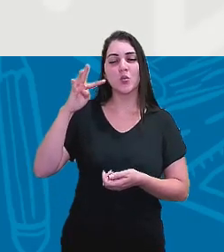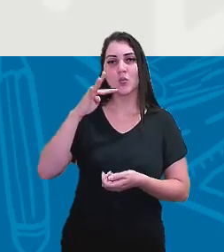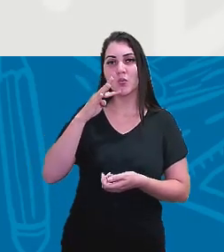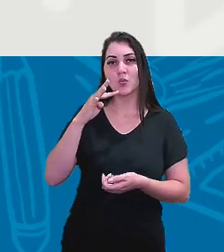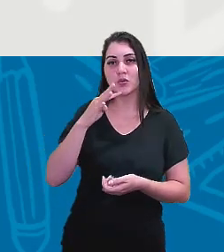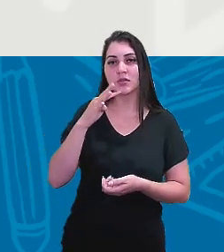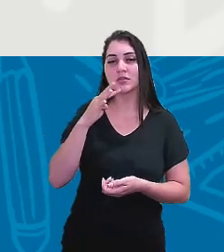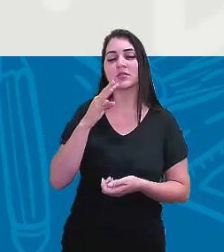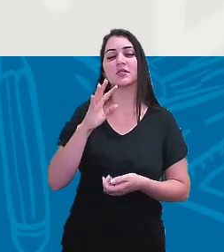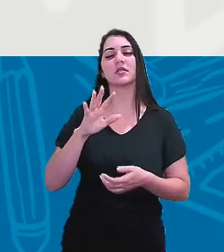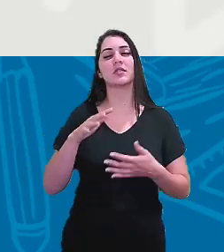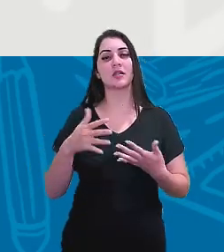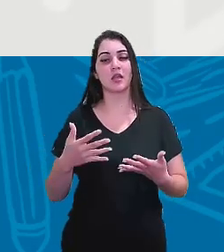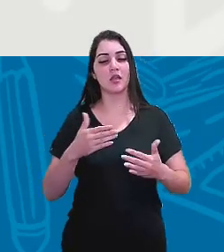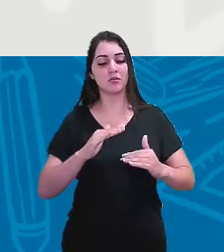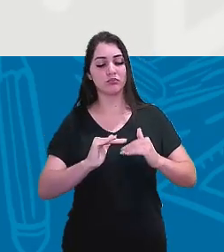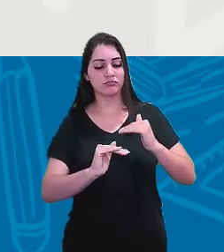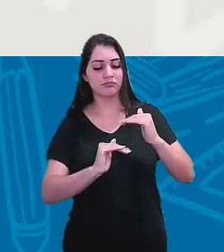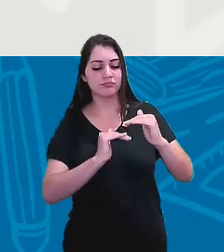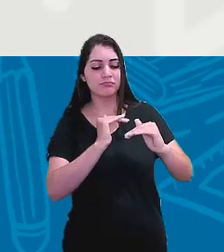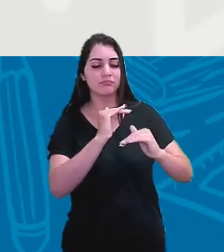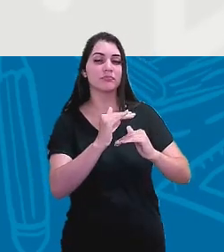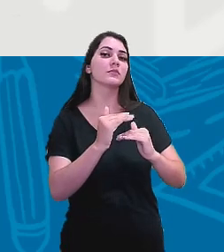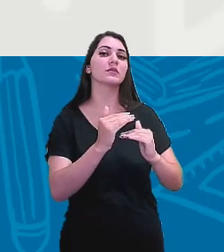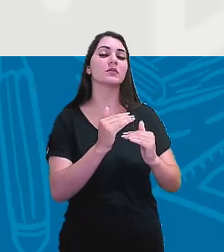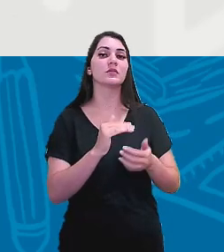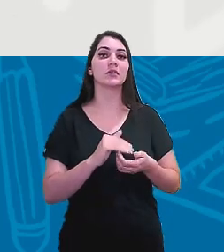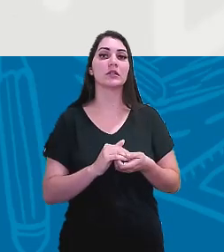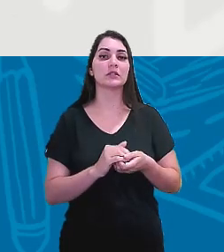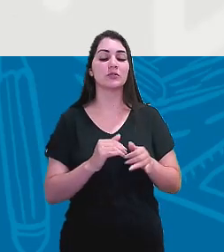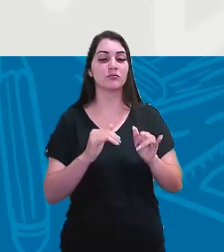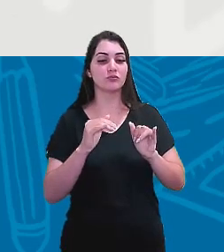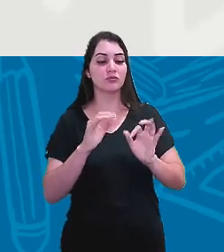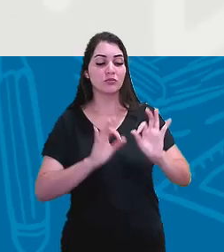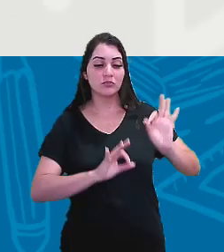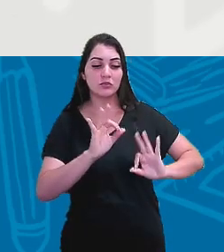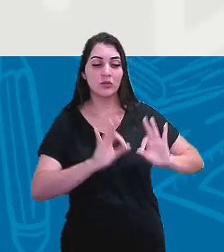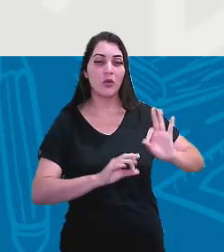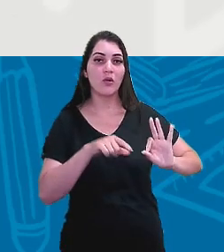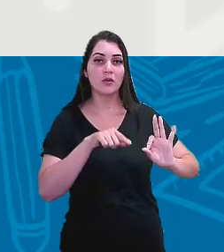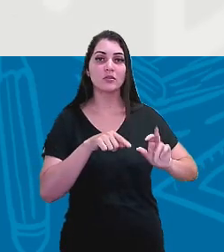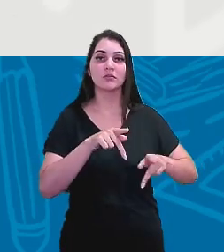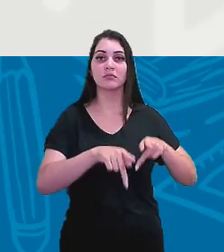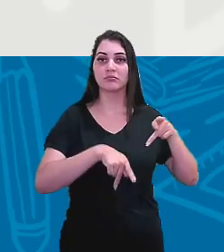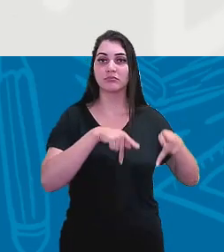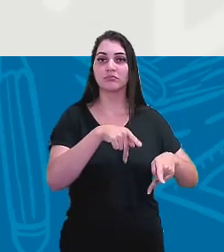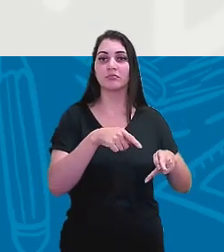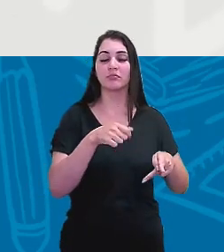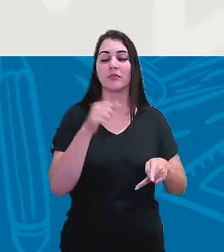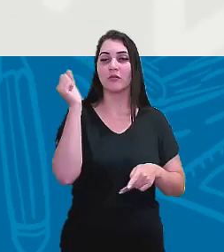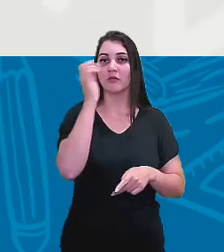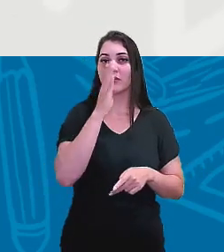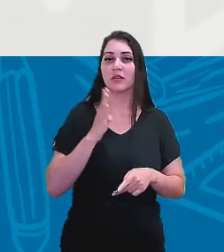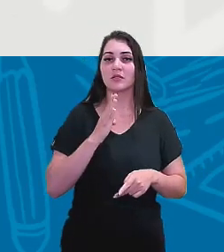reconhecer o processo de formação do povo brasileiro do ponto de vista